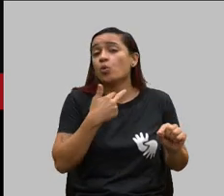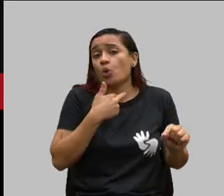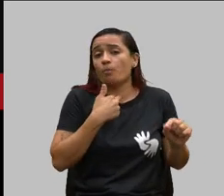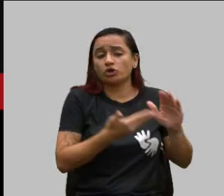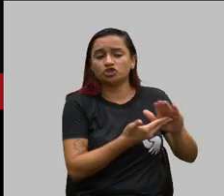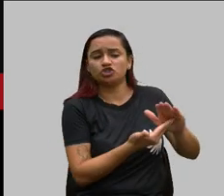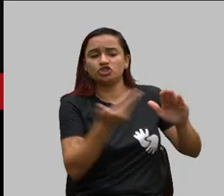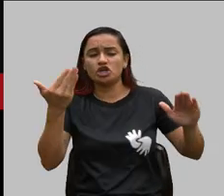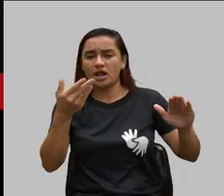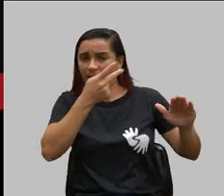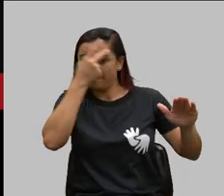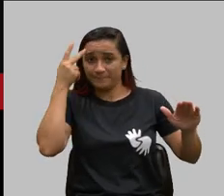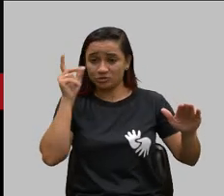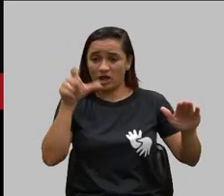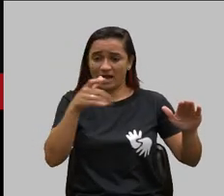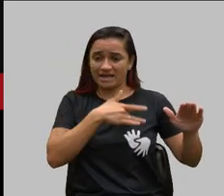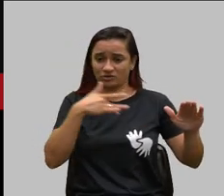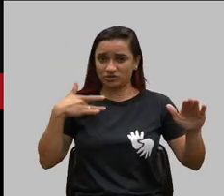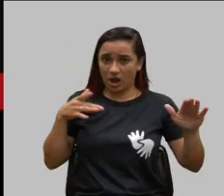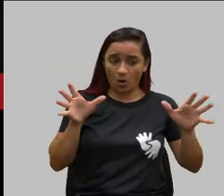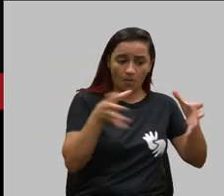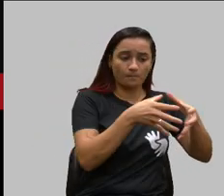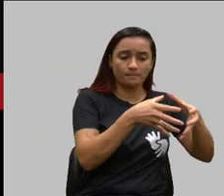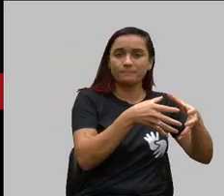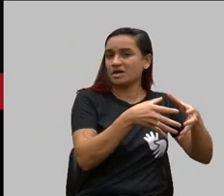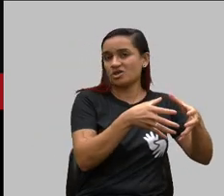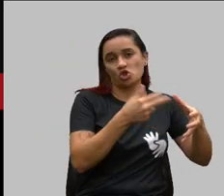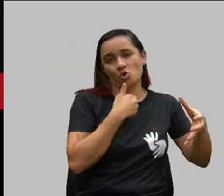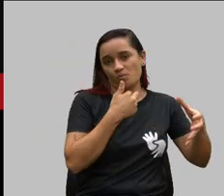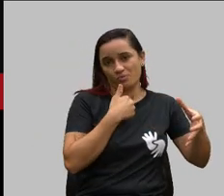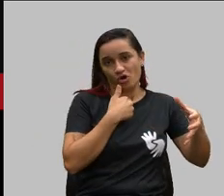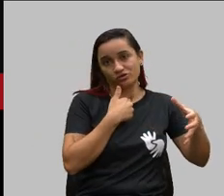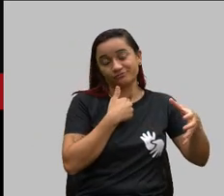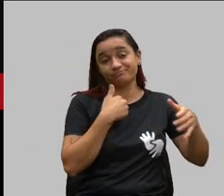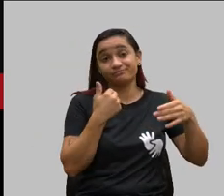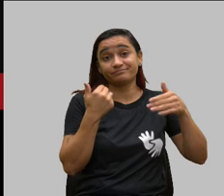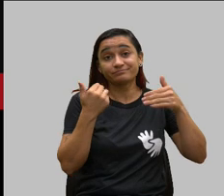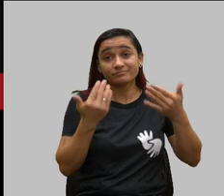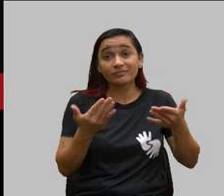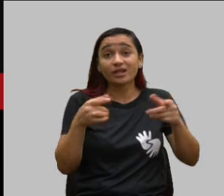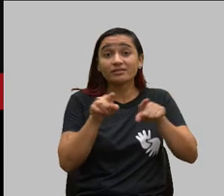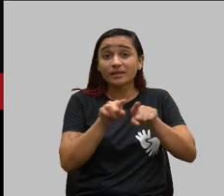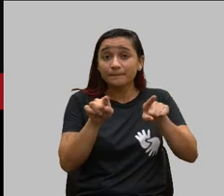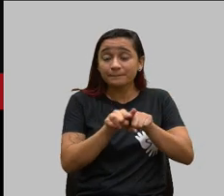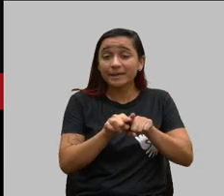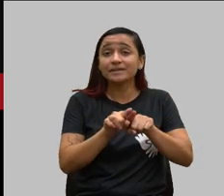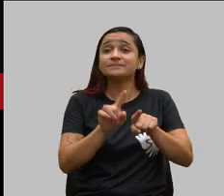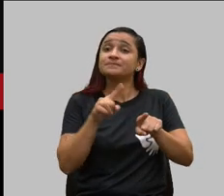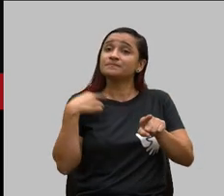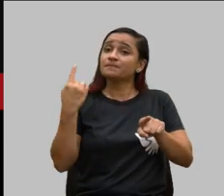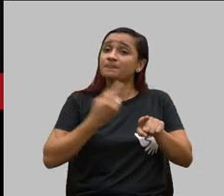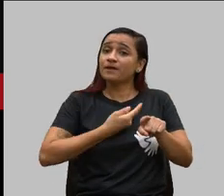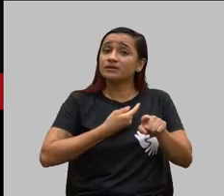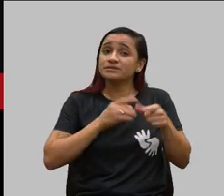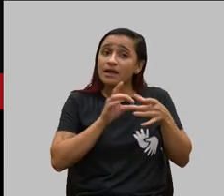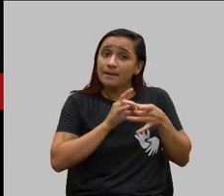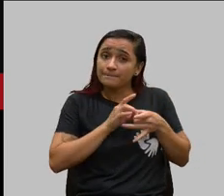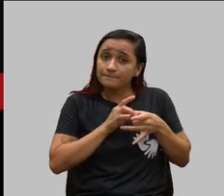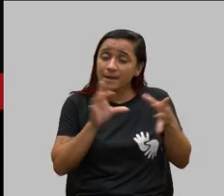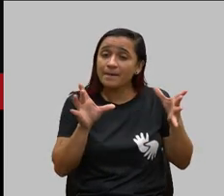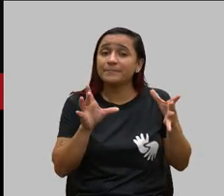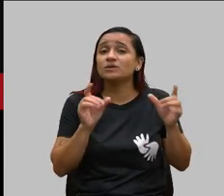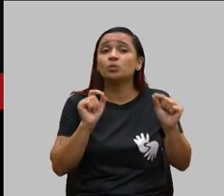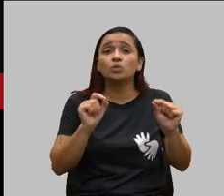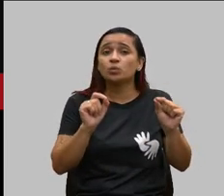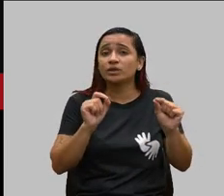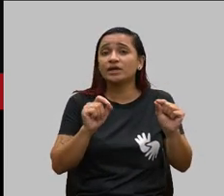coletivo e isso a gente vai ver que na verdade nem cabe e a gente permite quando